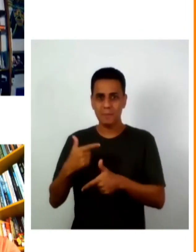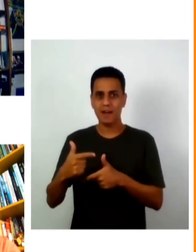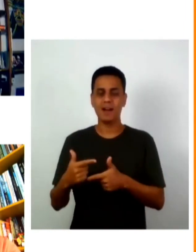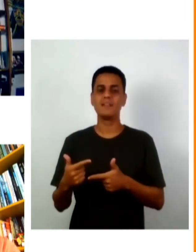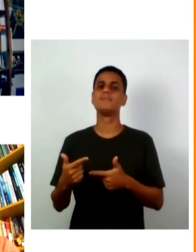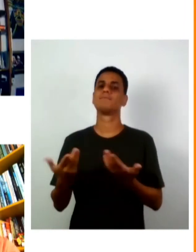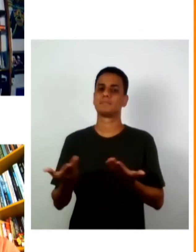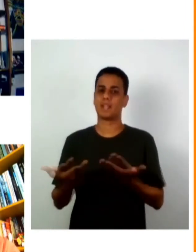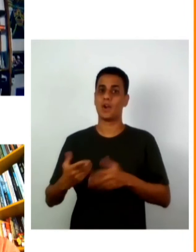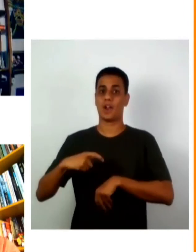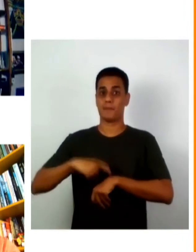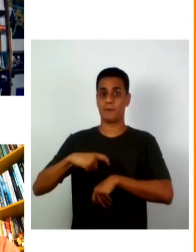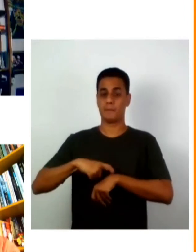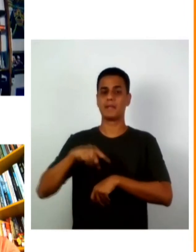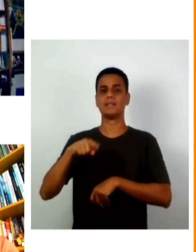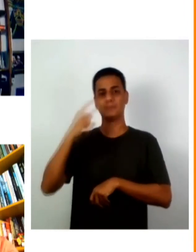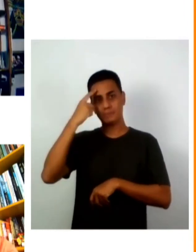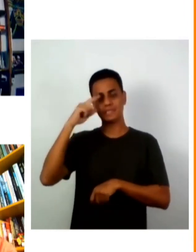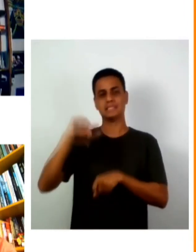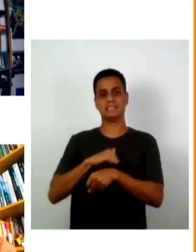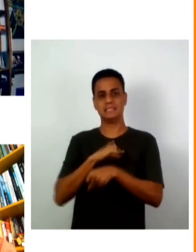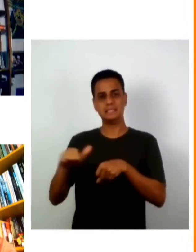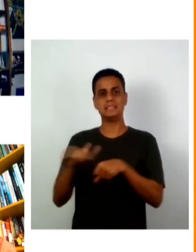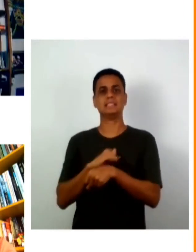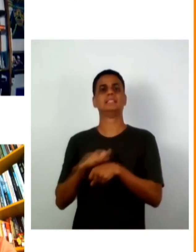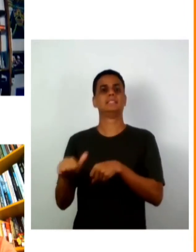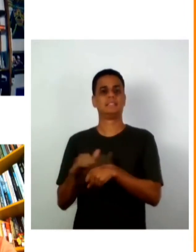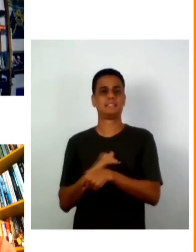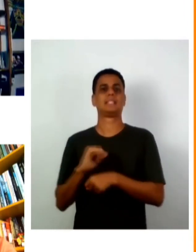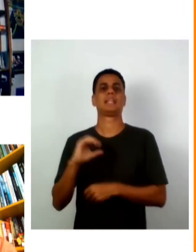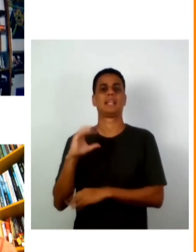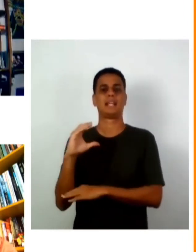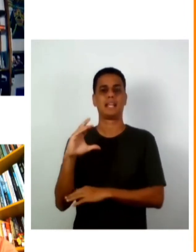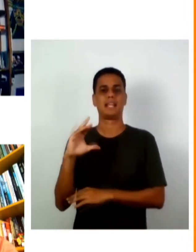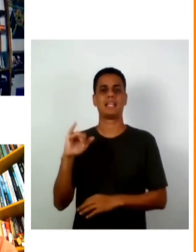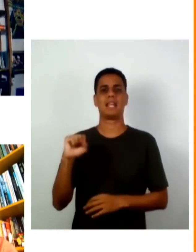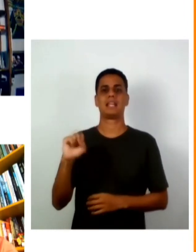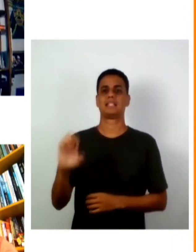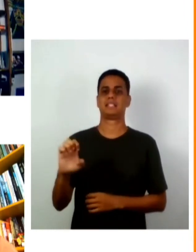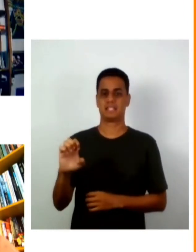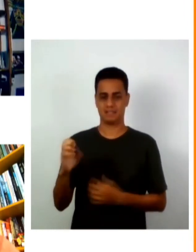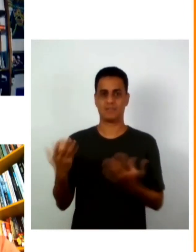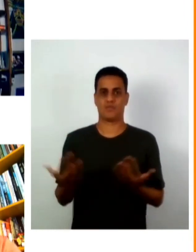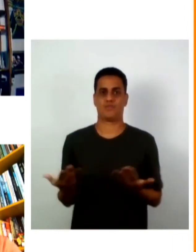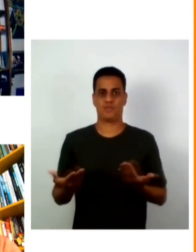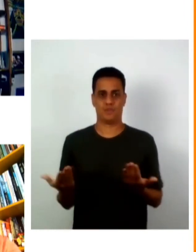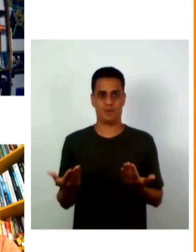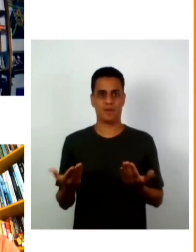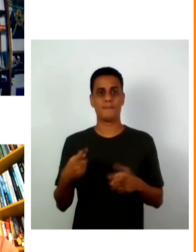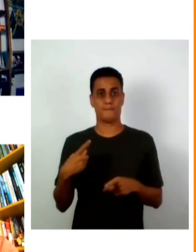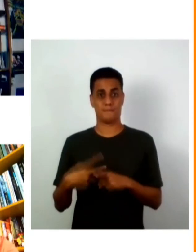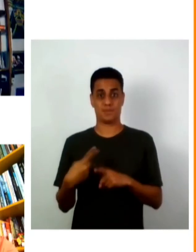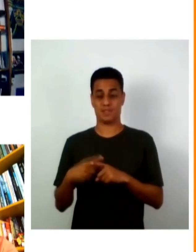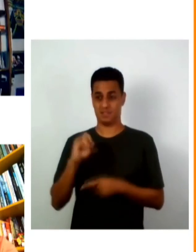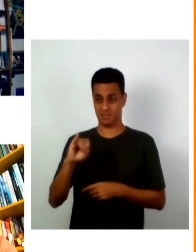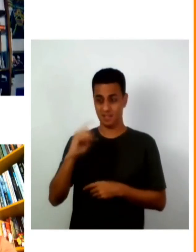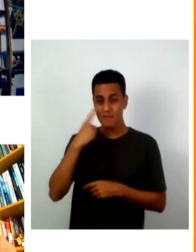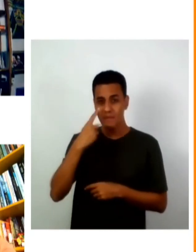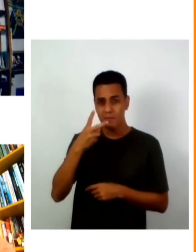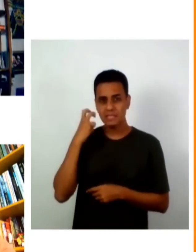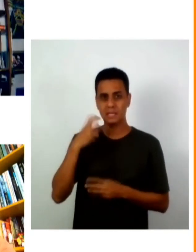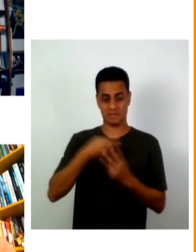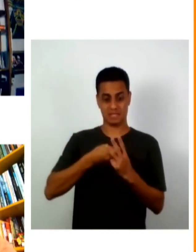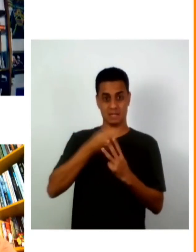atuação então agora sim é que nós estamos tentando estruturar tudo isso mas no meio de uma crise como essa sofre muito porque